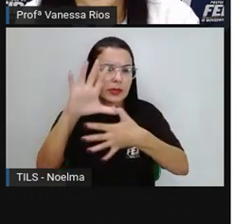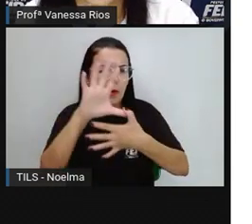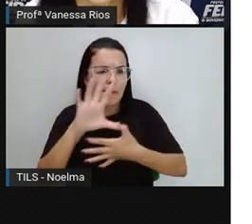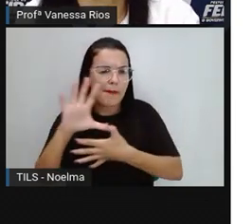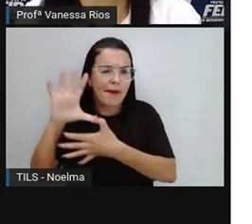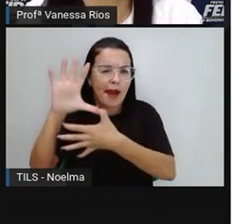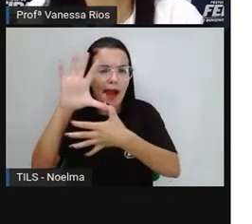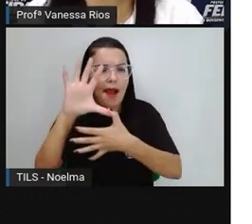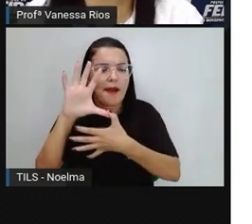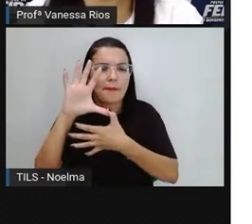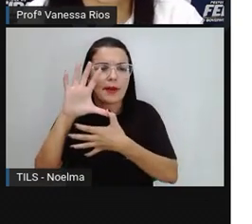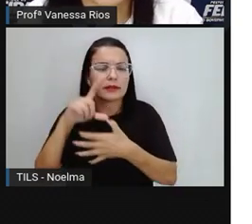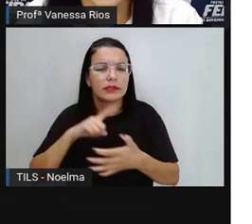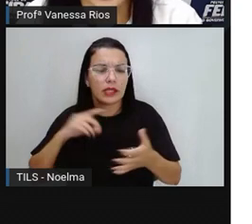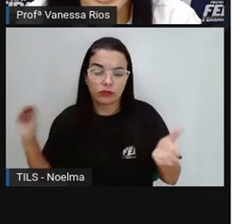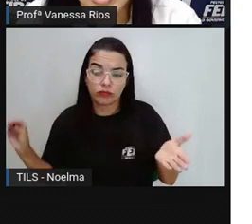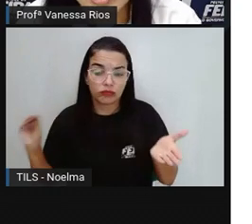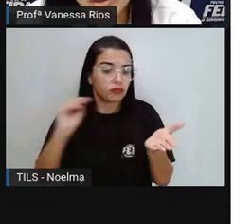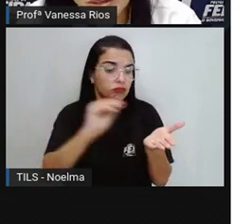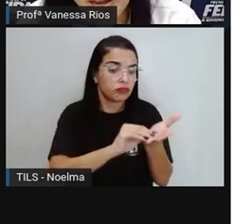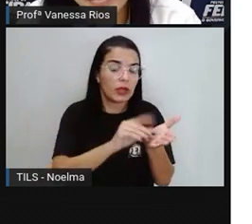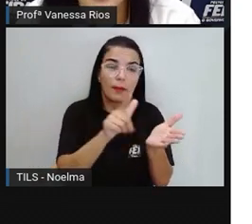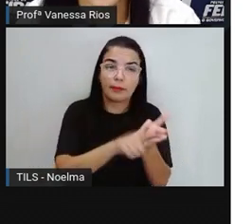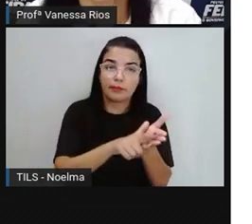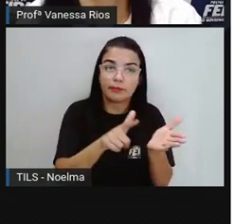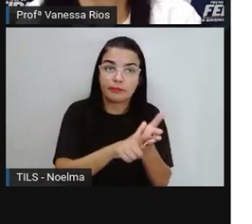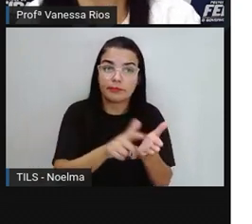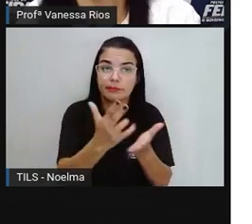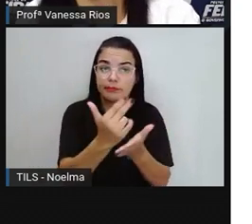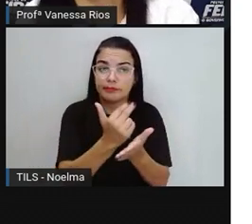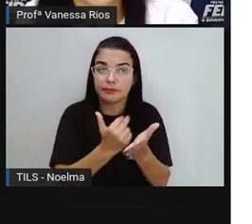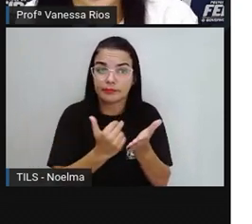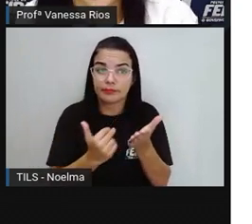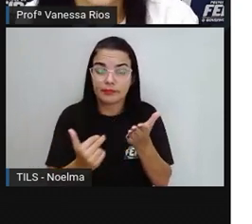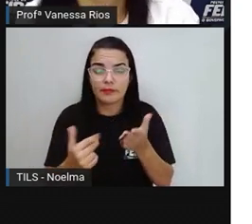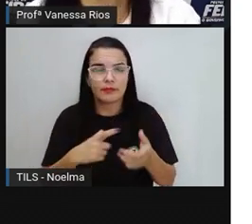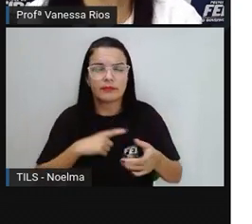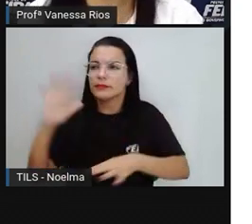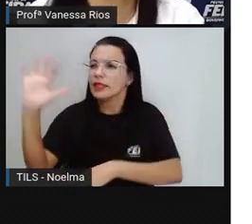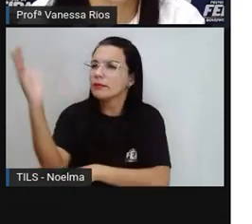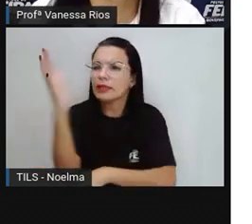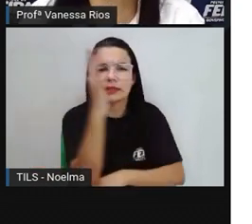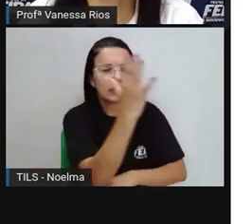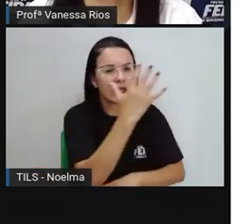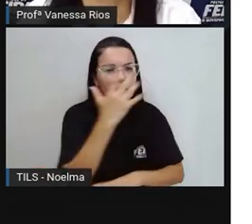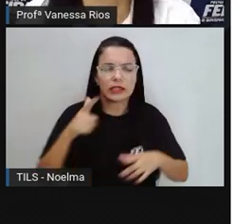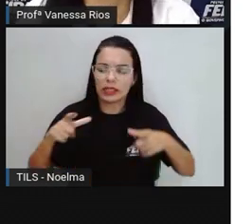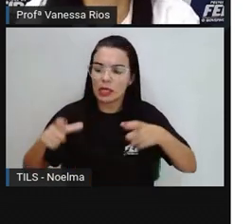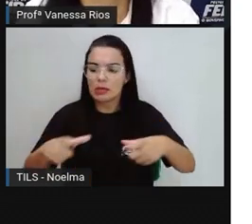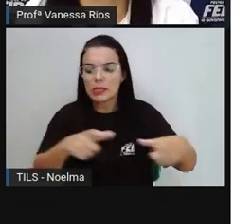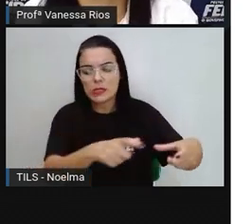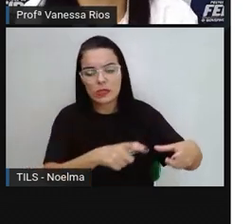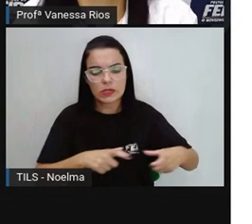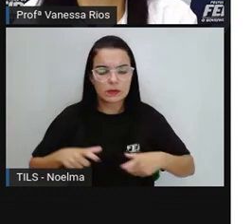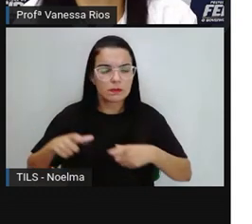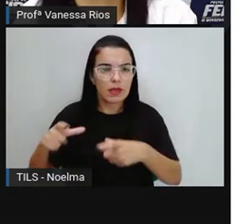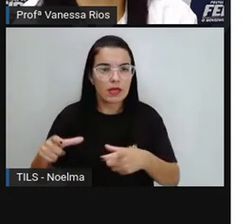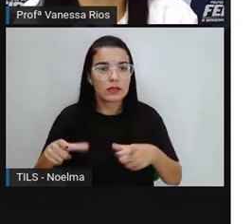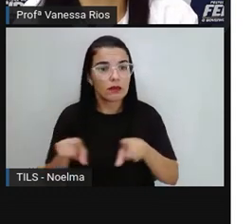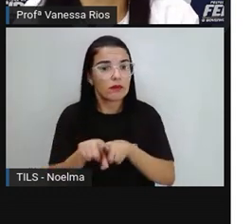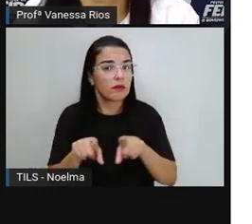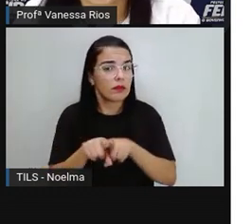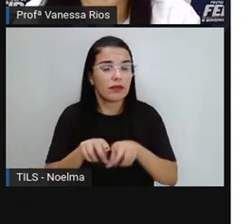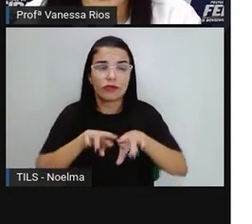a imagem, reproduz a imagem cartográfica de paisagens, de espaços com determinados temas,